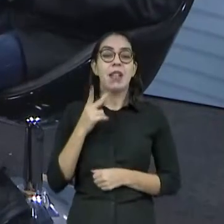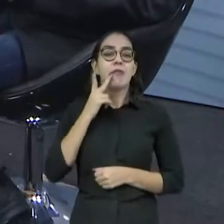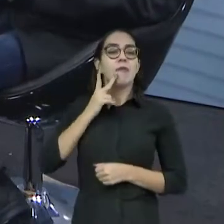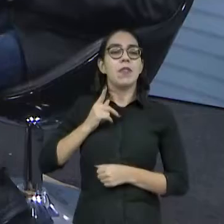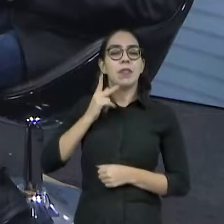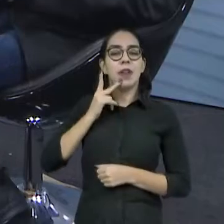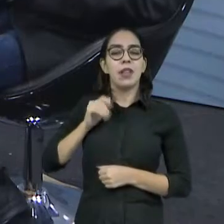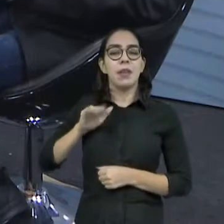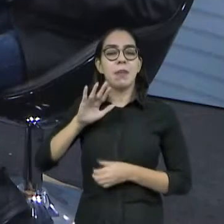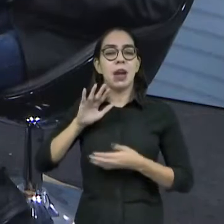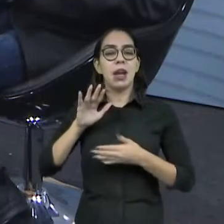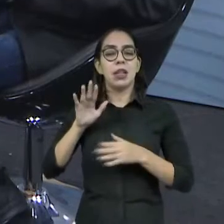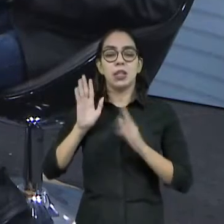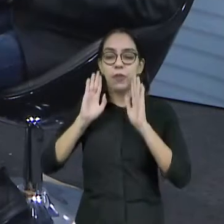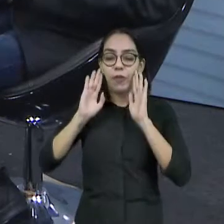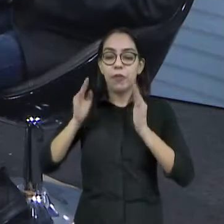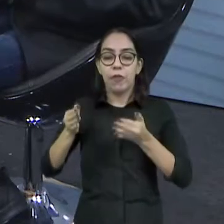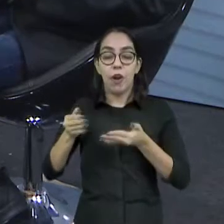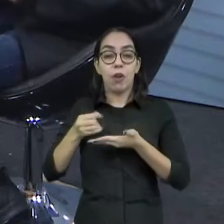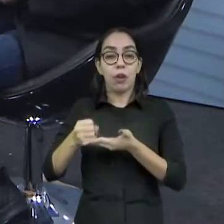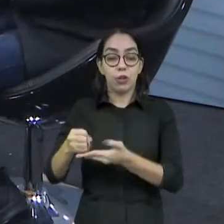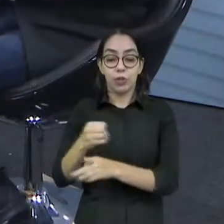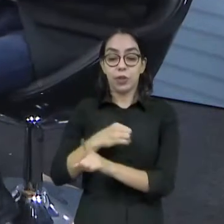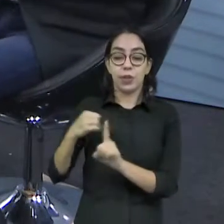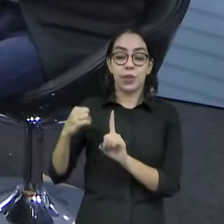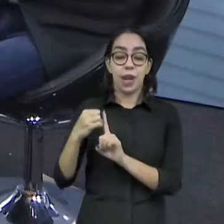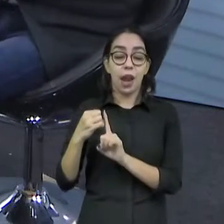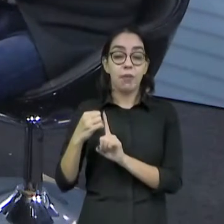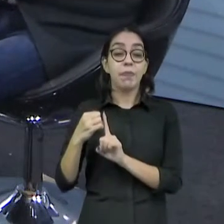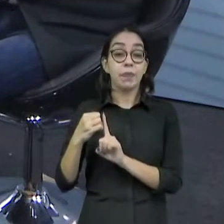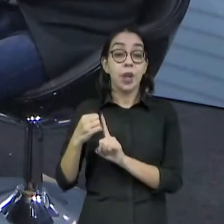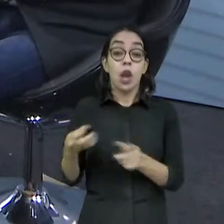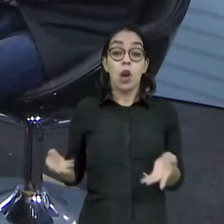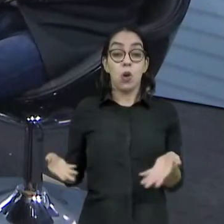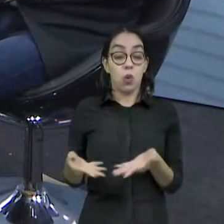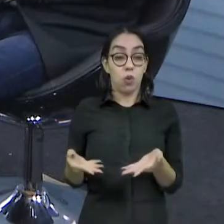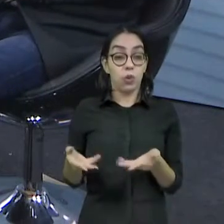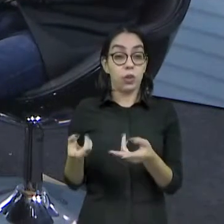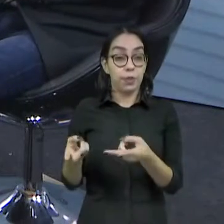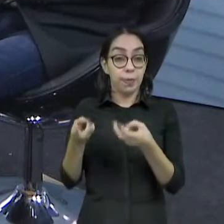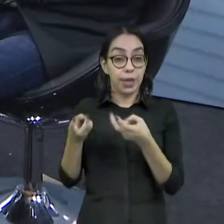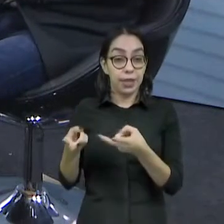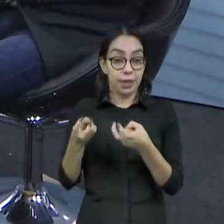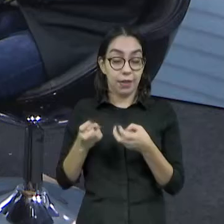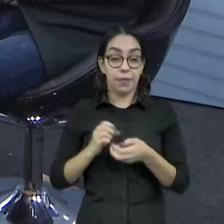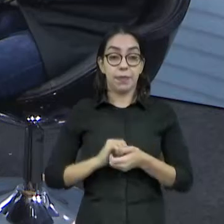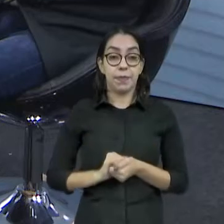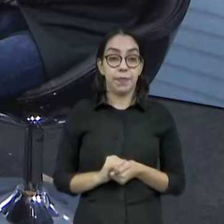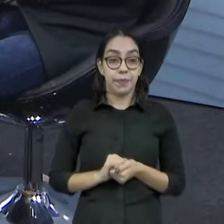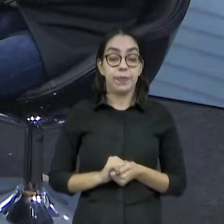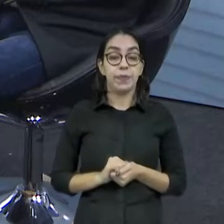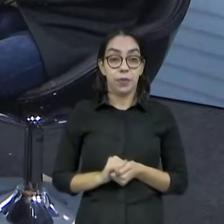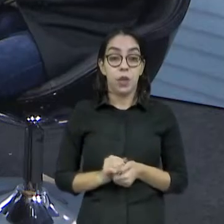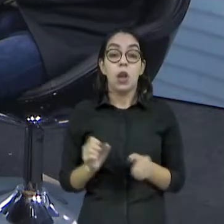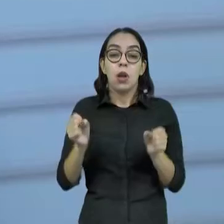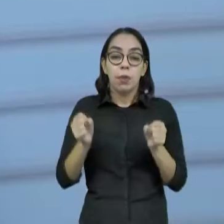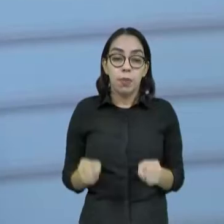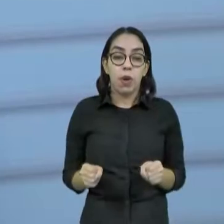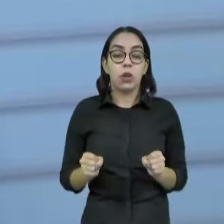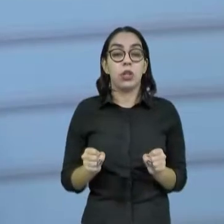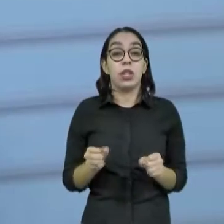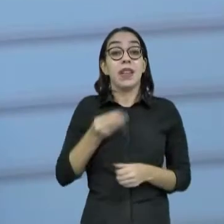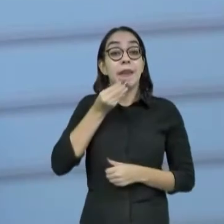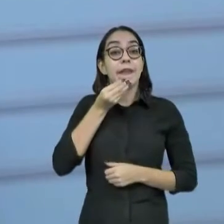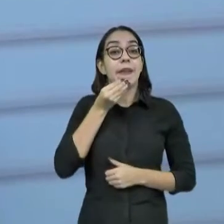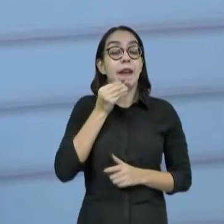mais para o social, é uma fotografia do que nós somos hoje. Não quer dizer que a gente vai trabalhar apenas o social aqui, de forma alguma. A gente também tem que ter um olhar ambiental, é uma das